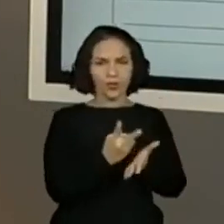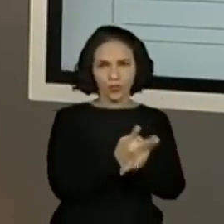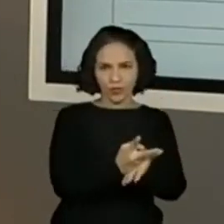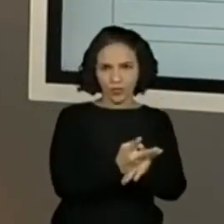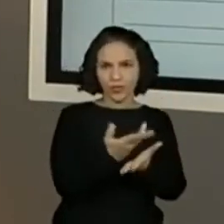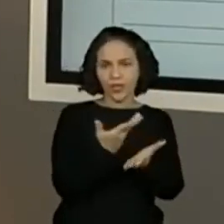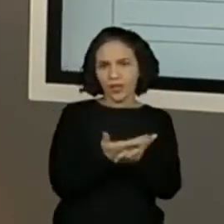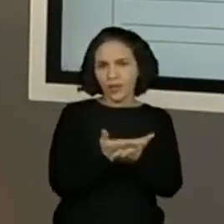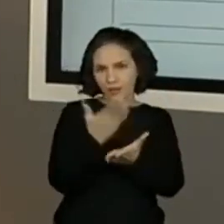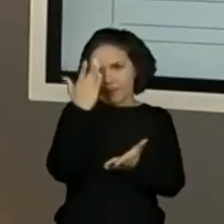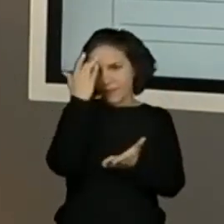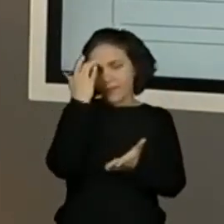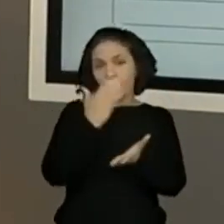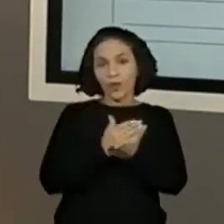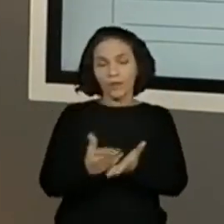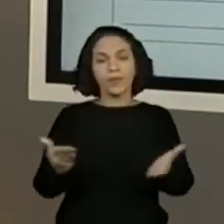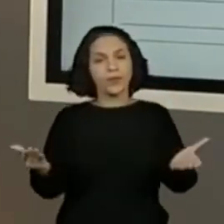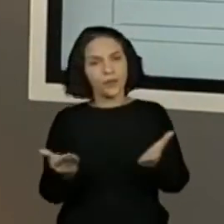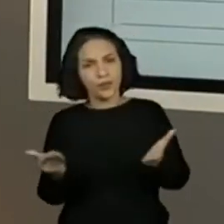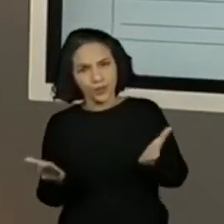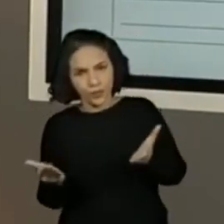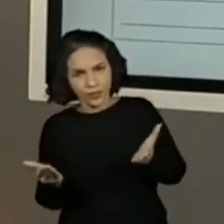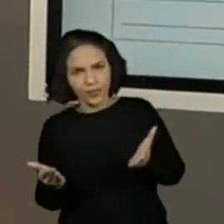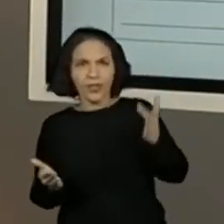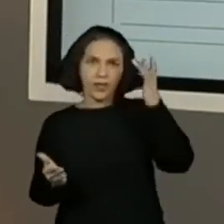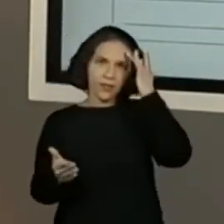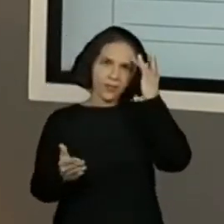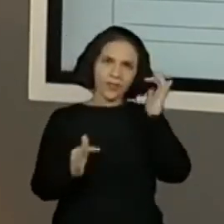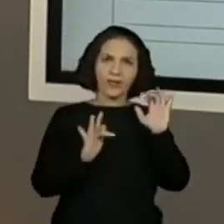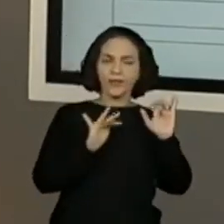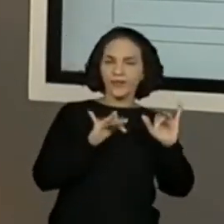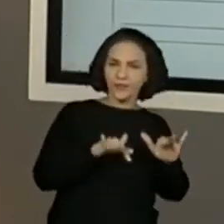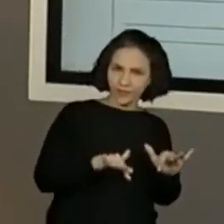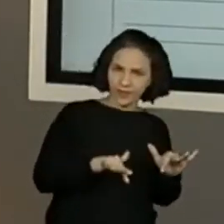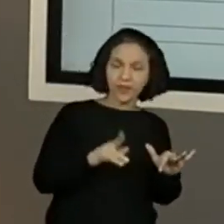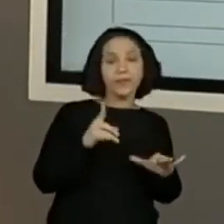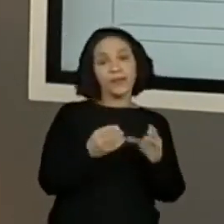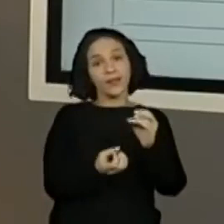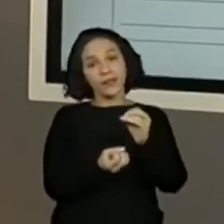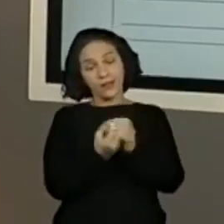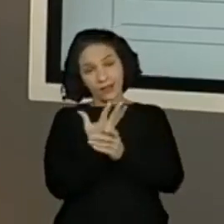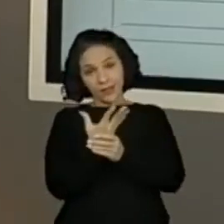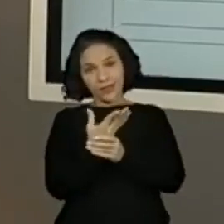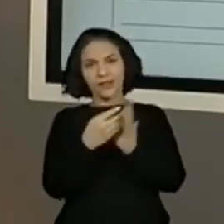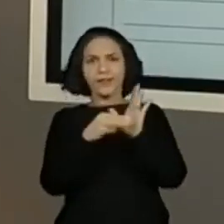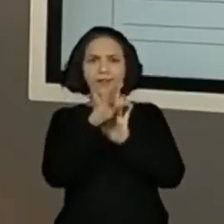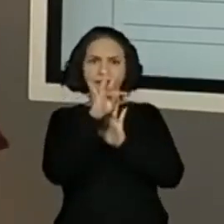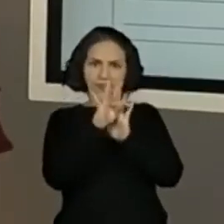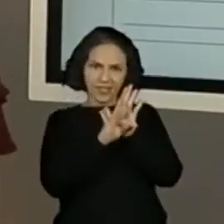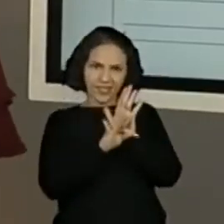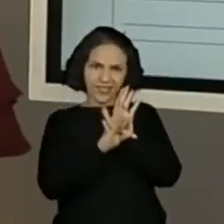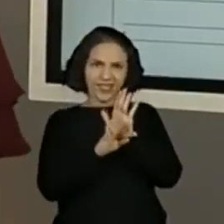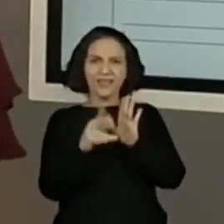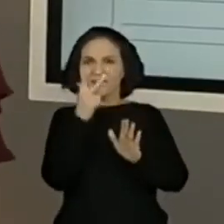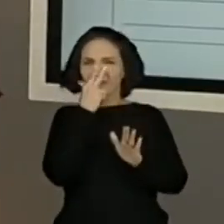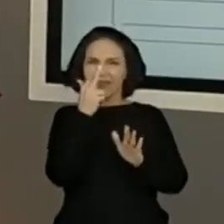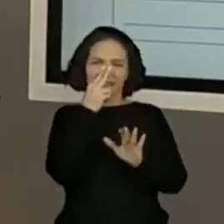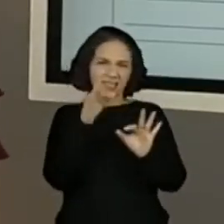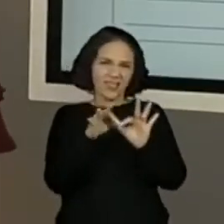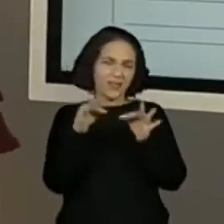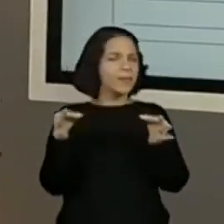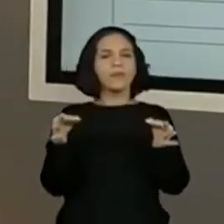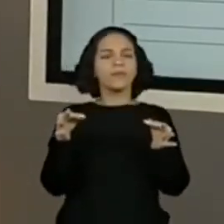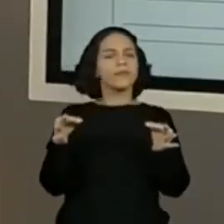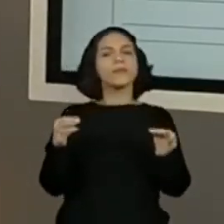amanhã. Lembrando que a nossa aula começa hoje e termina amanhã. Porque uma produção de texto, apesar de parecer muito simples, ela